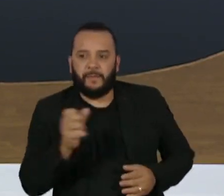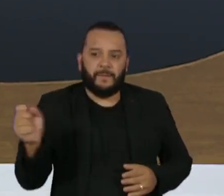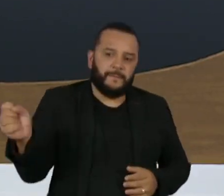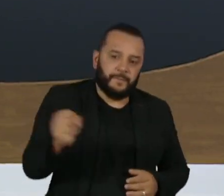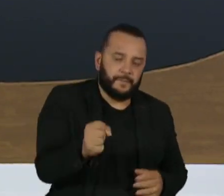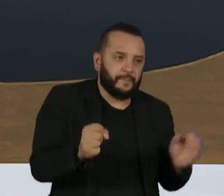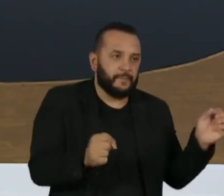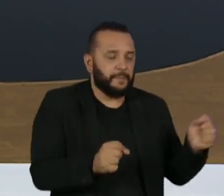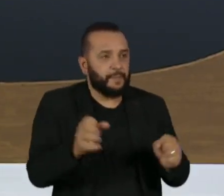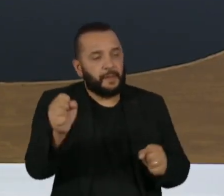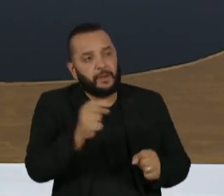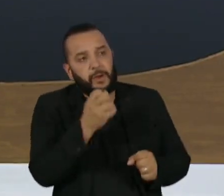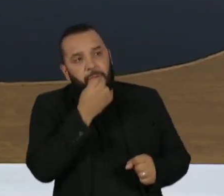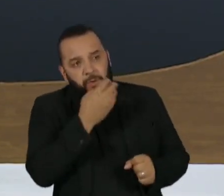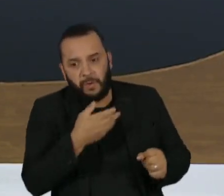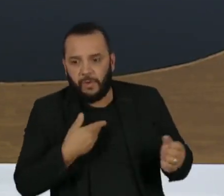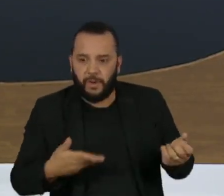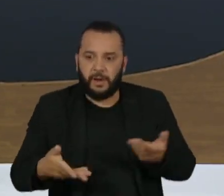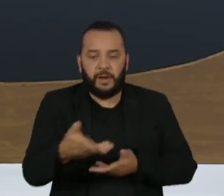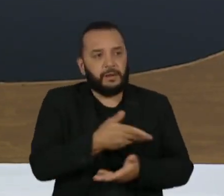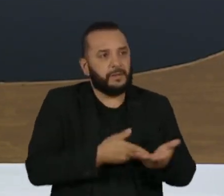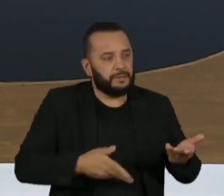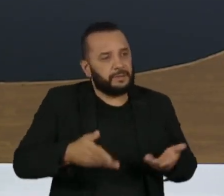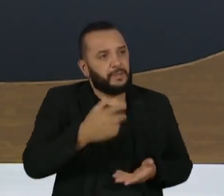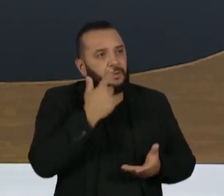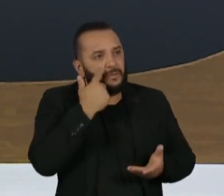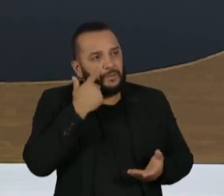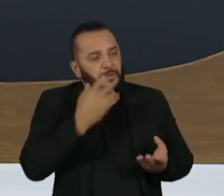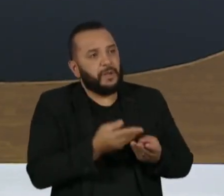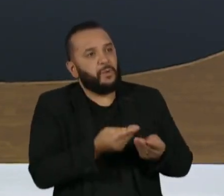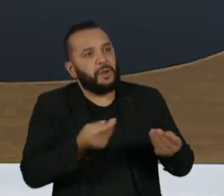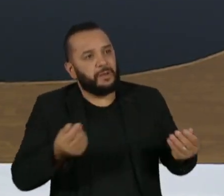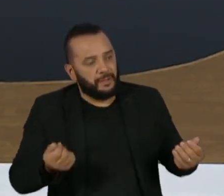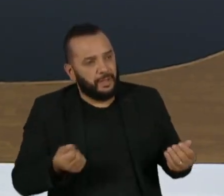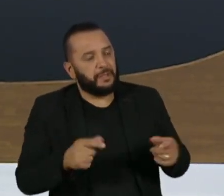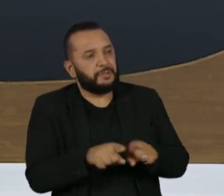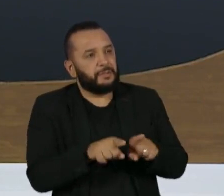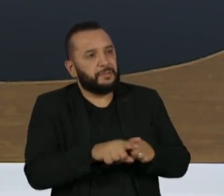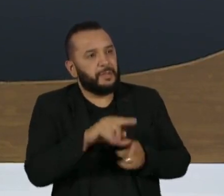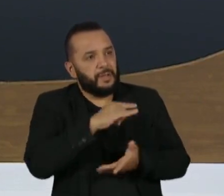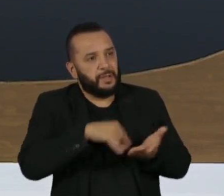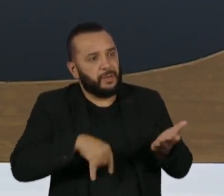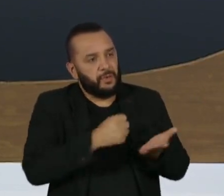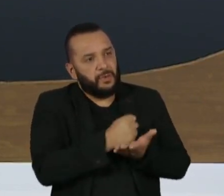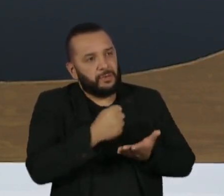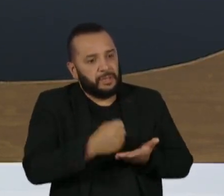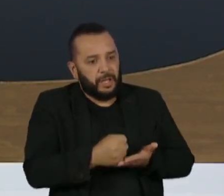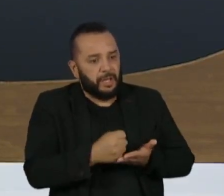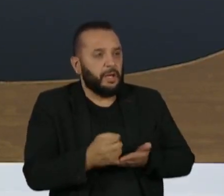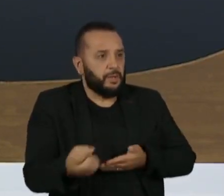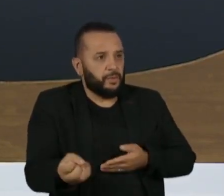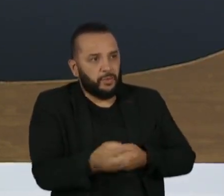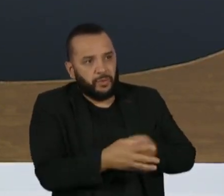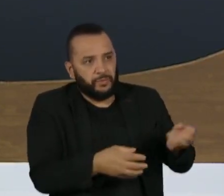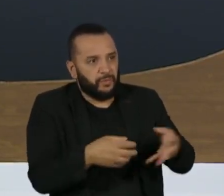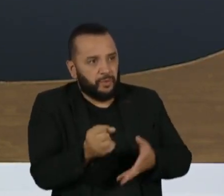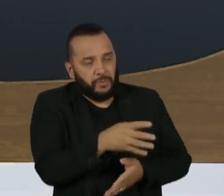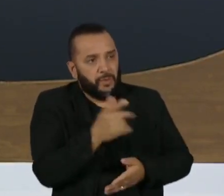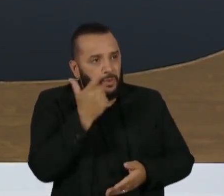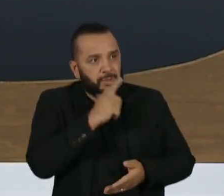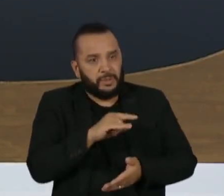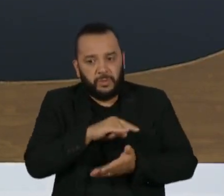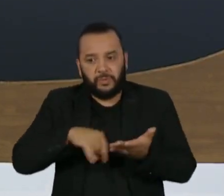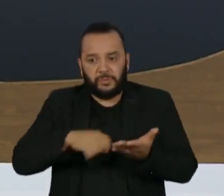ali uma boa relação, para eventualidade de quando esses contratos forem ser renovados, para obter contratos em outras